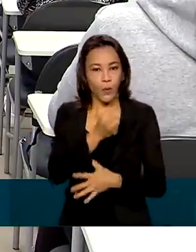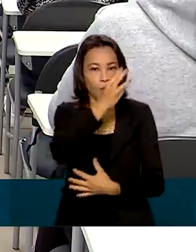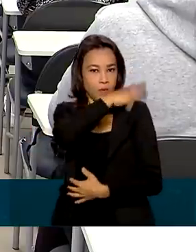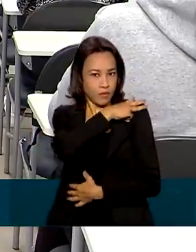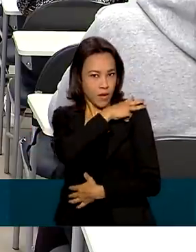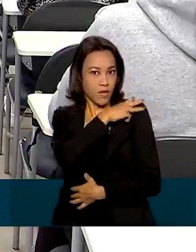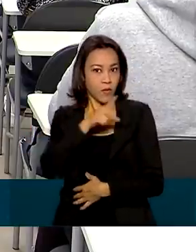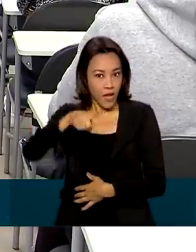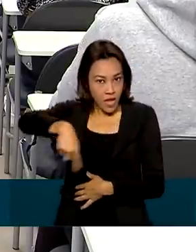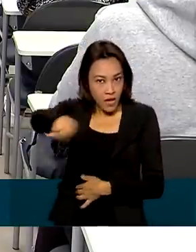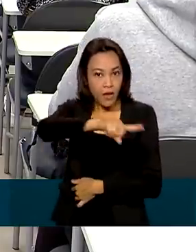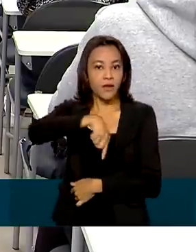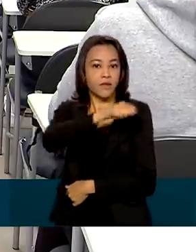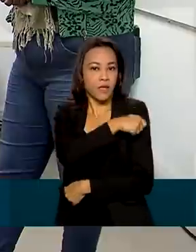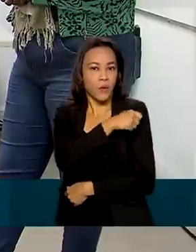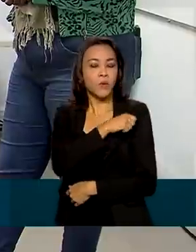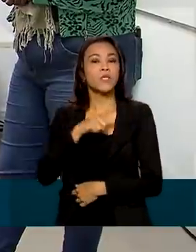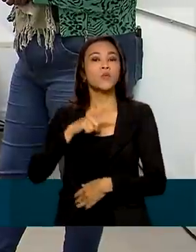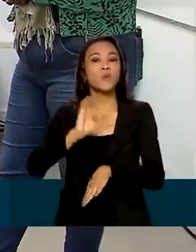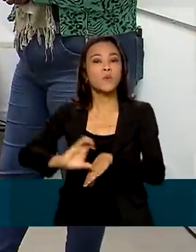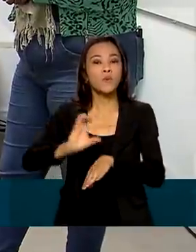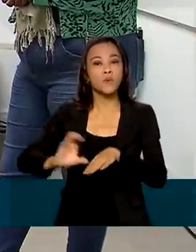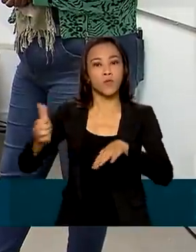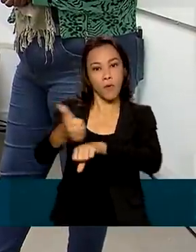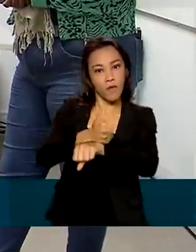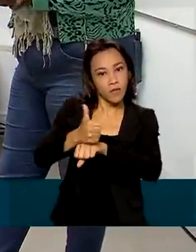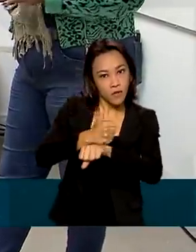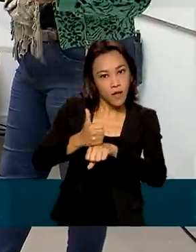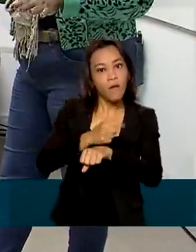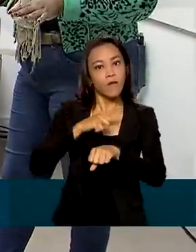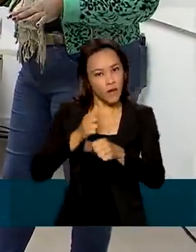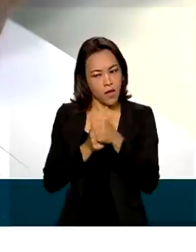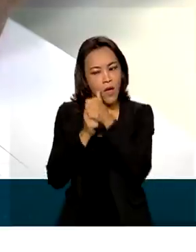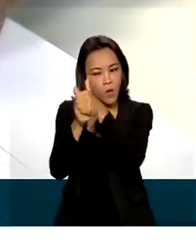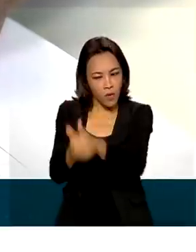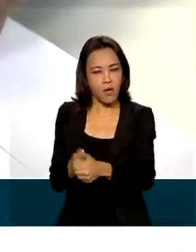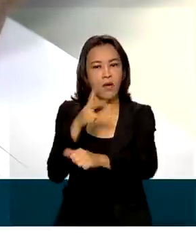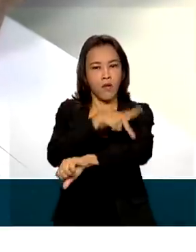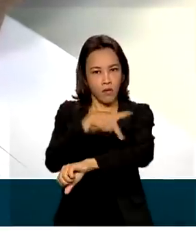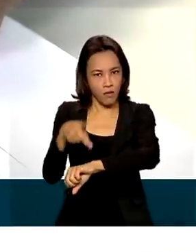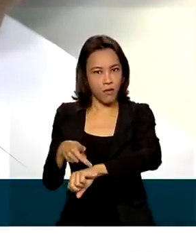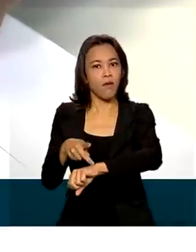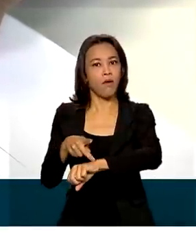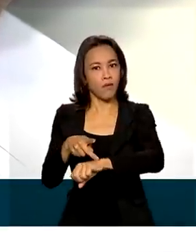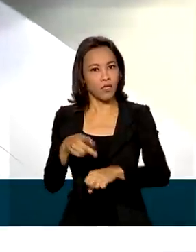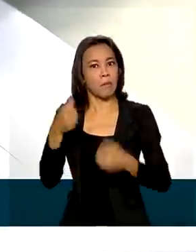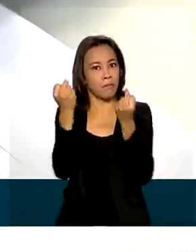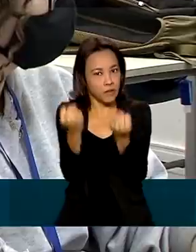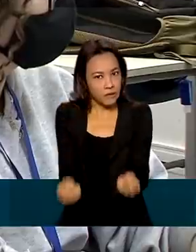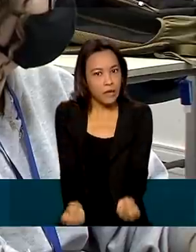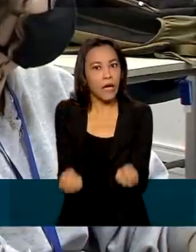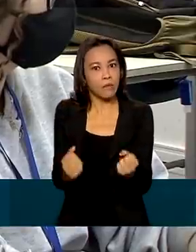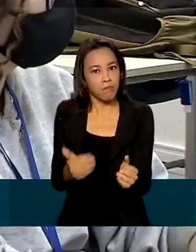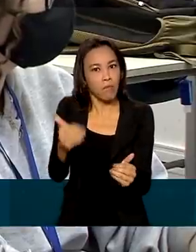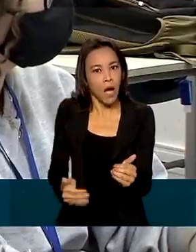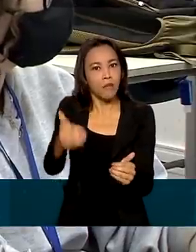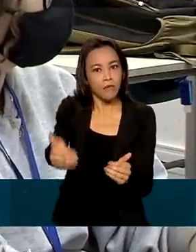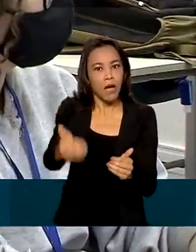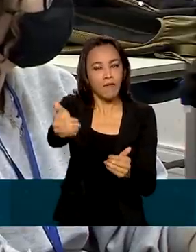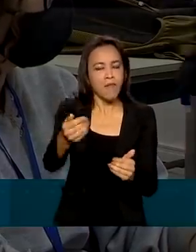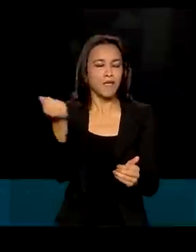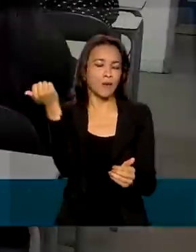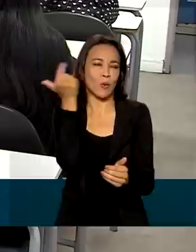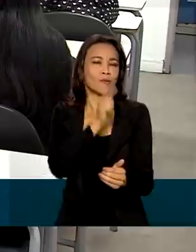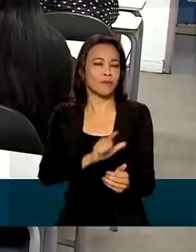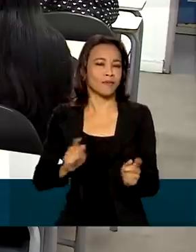estudantes fazem um curso profissionalizante e recebem acompanhamento pedagógico. Uma rotina pesada, mas que pode ser